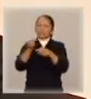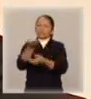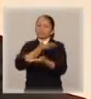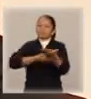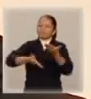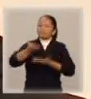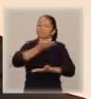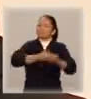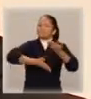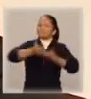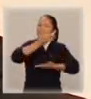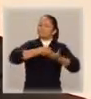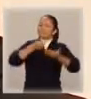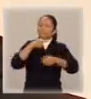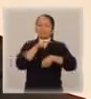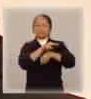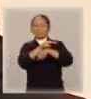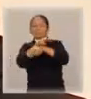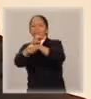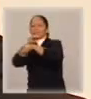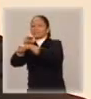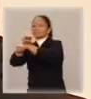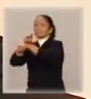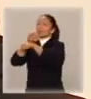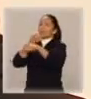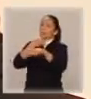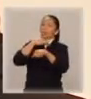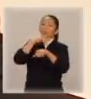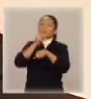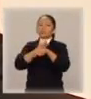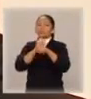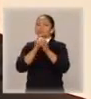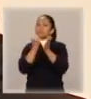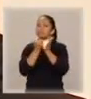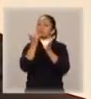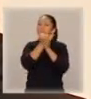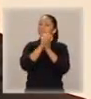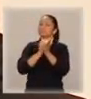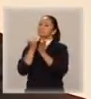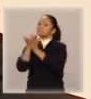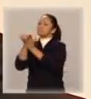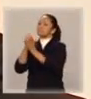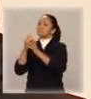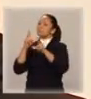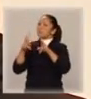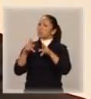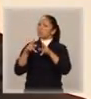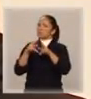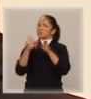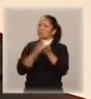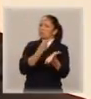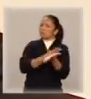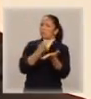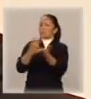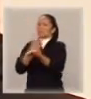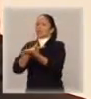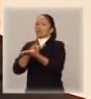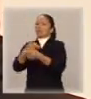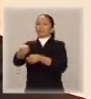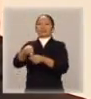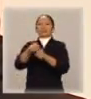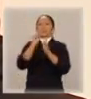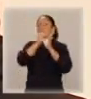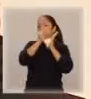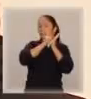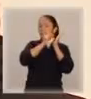observar se realmente está acontecendo excessos, se ainda está acontecendo aquela conduta alienante, e aí